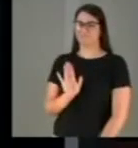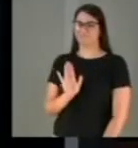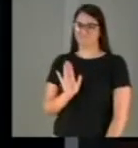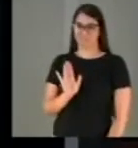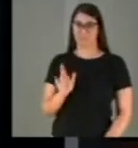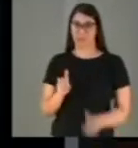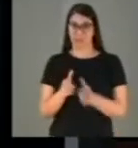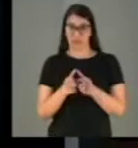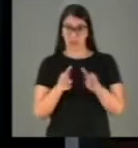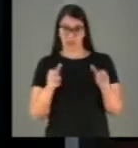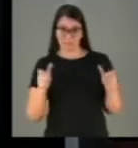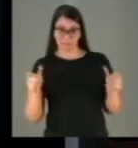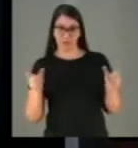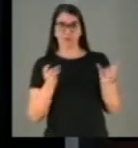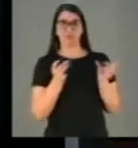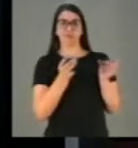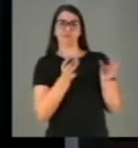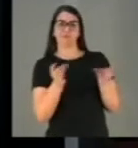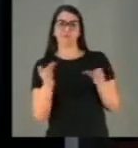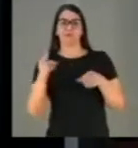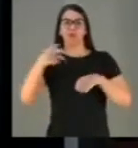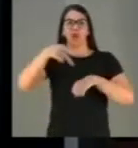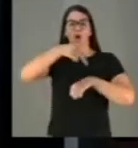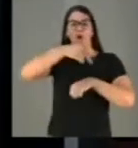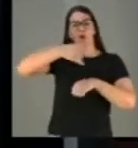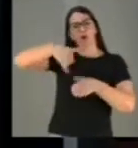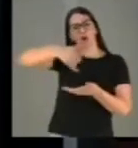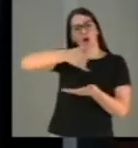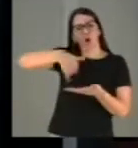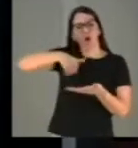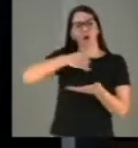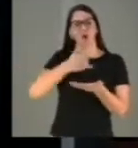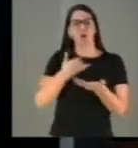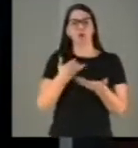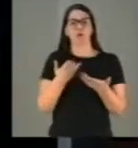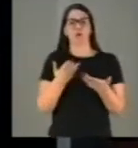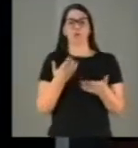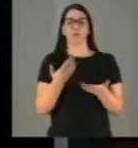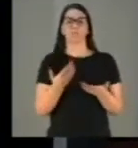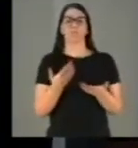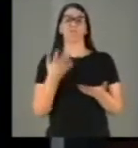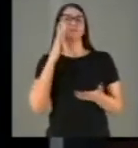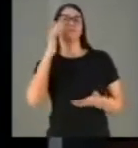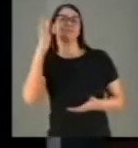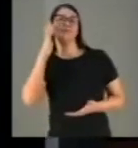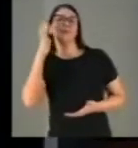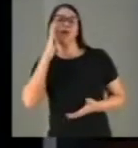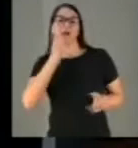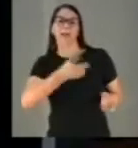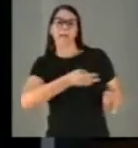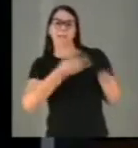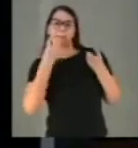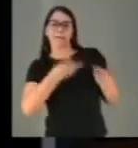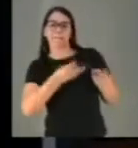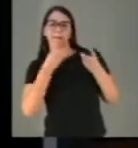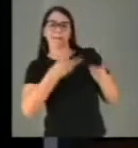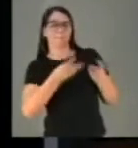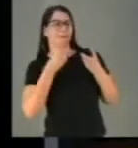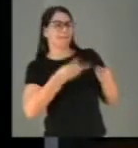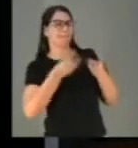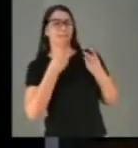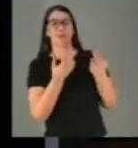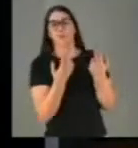sua maioria, importadores de óleo bruto, que sonhariam em ter uma capacidade de exploração e refino semelhante à nossa.